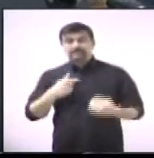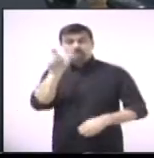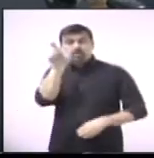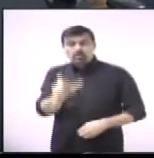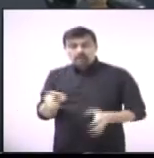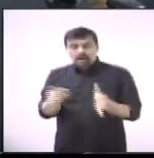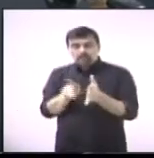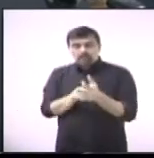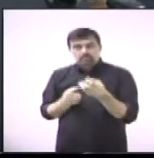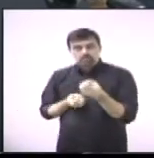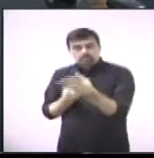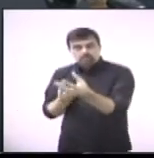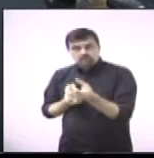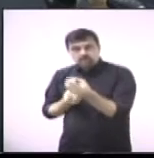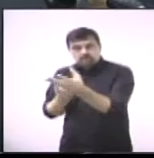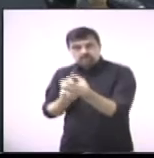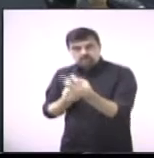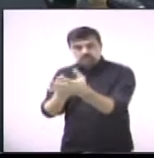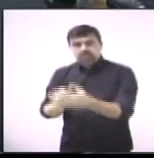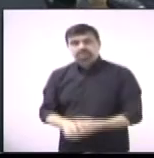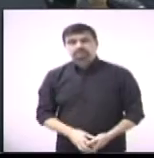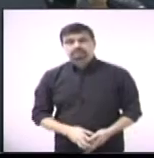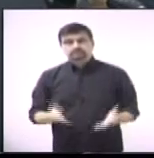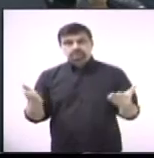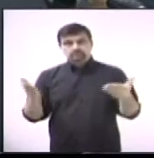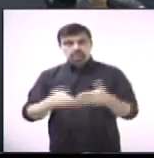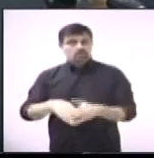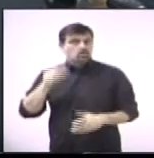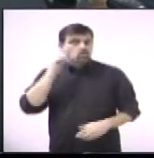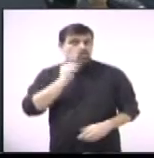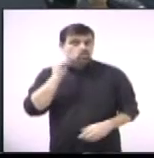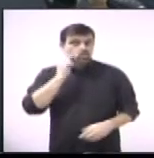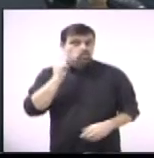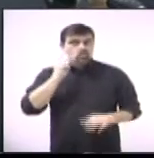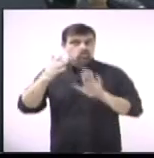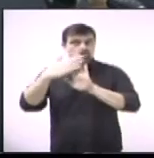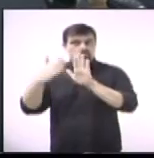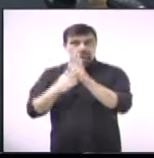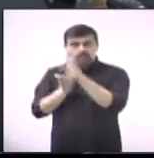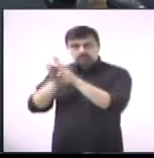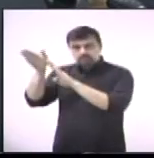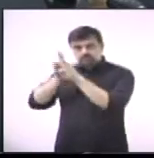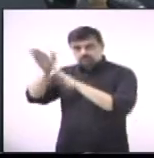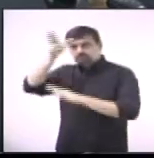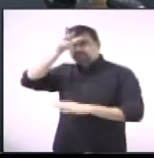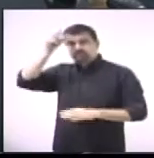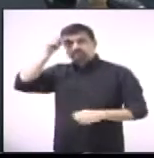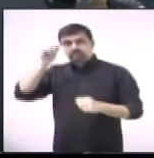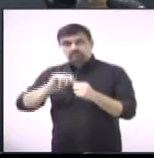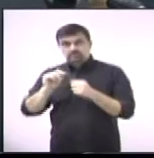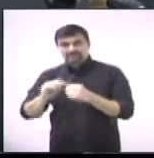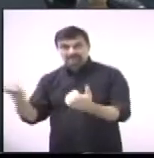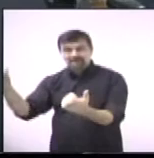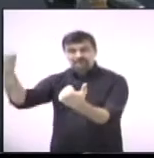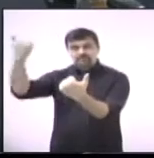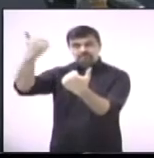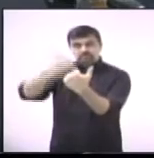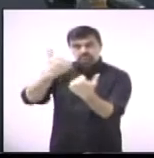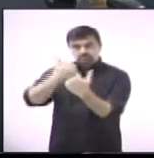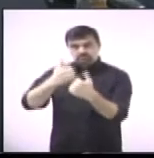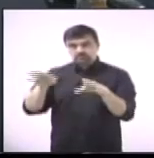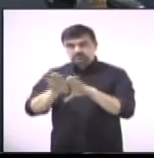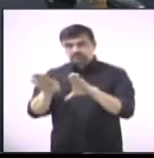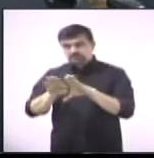do vereador Ducas Elato propõe ao executivo que seja realizado a substituição e